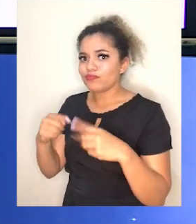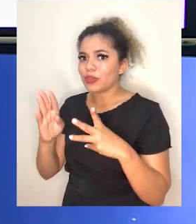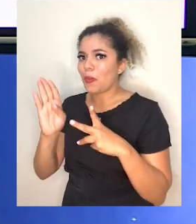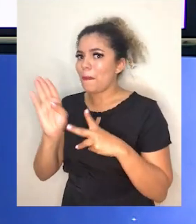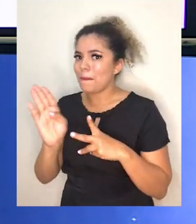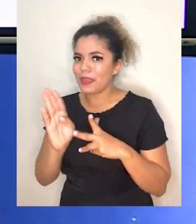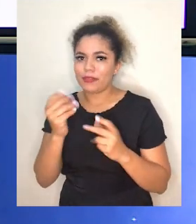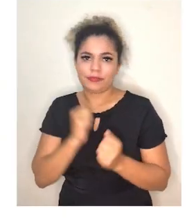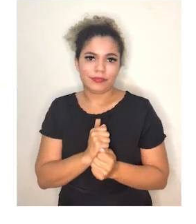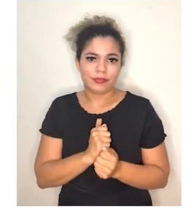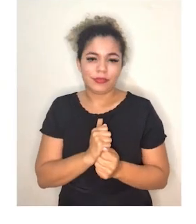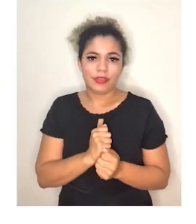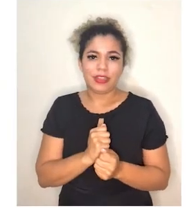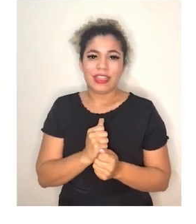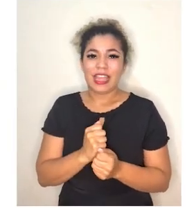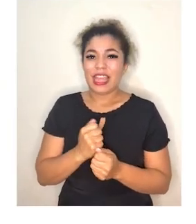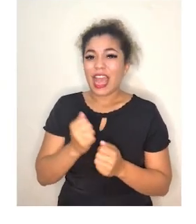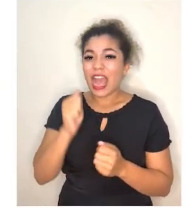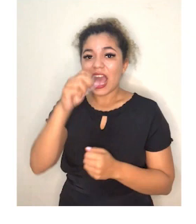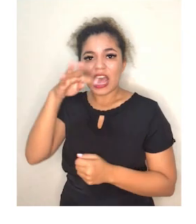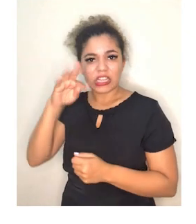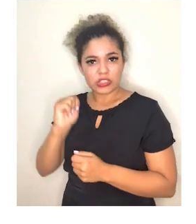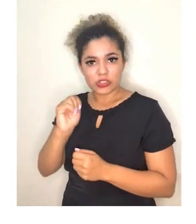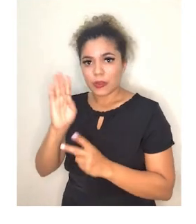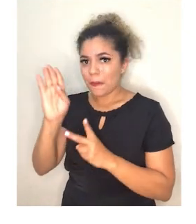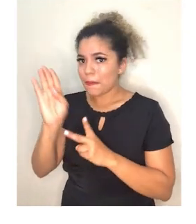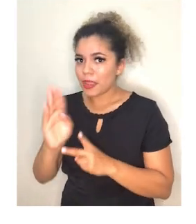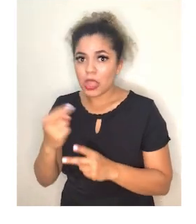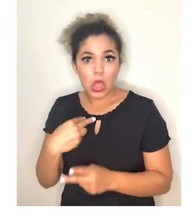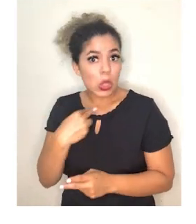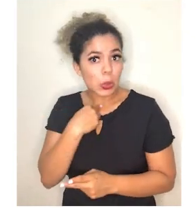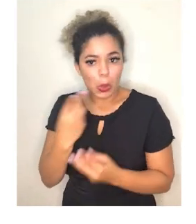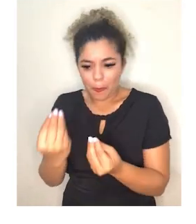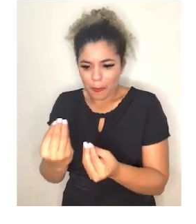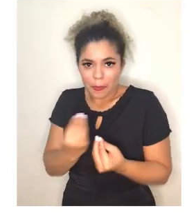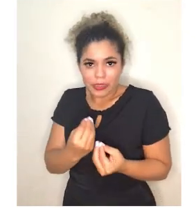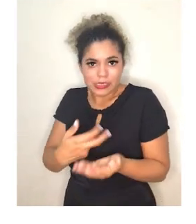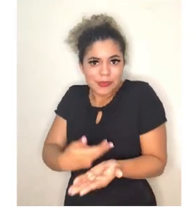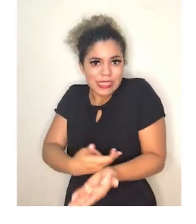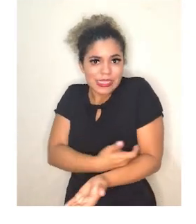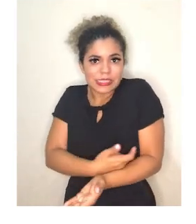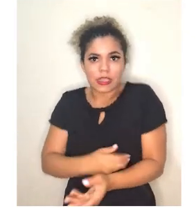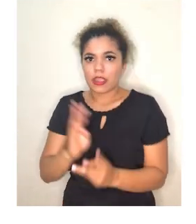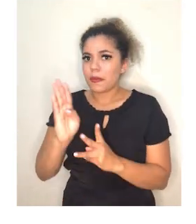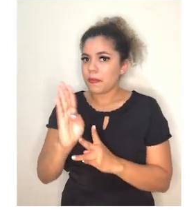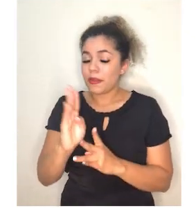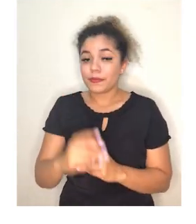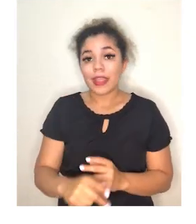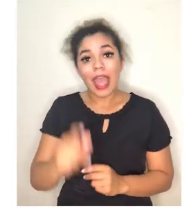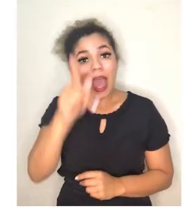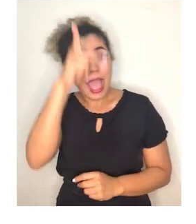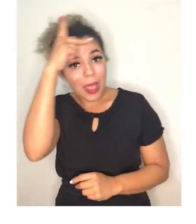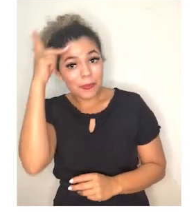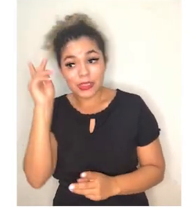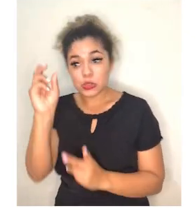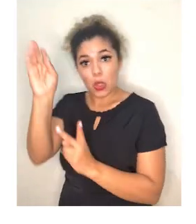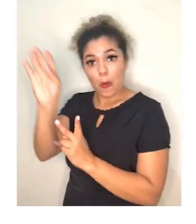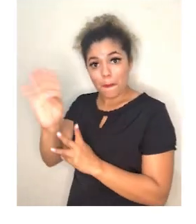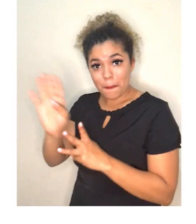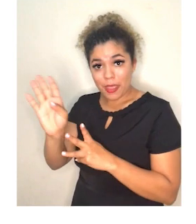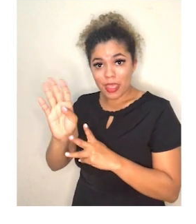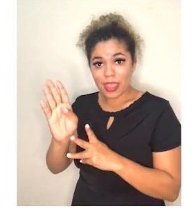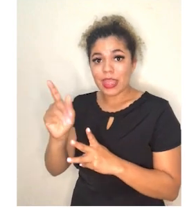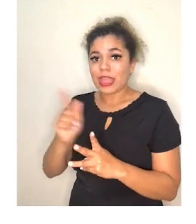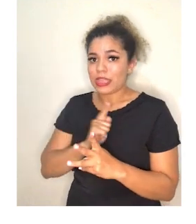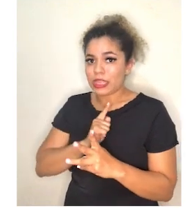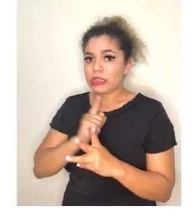Elas possuem anticorpos anti-B. Elas não podem receber sangue do tipo B. As pessoas do tipo B, que